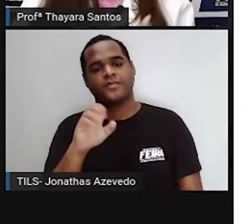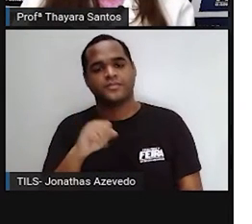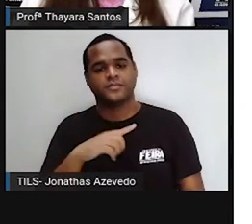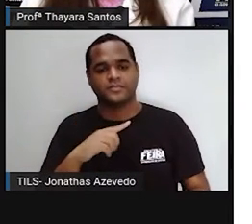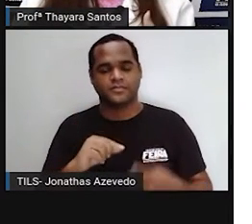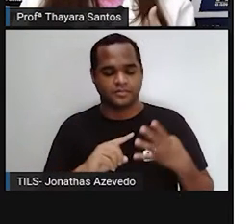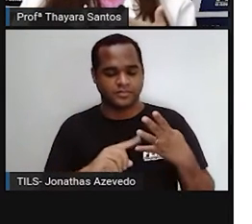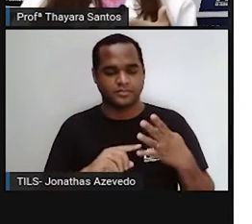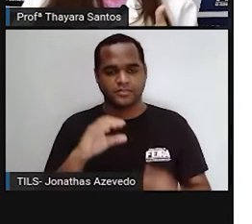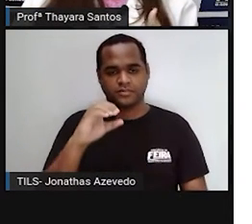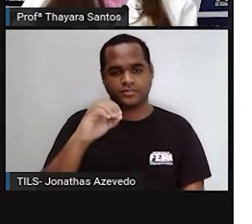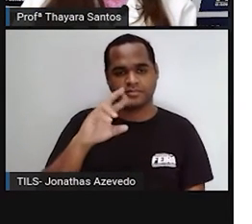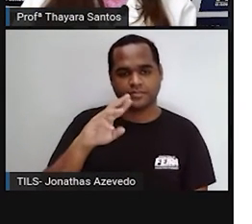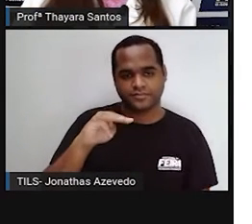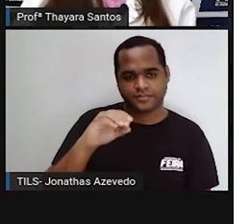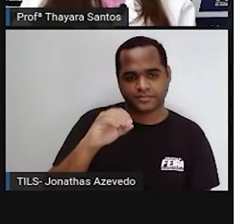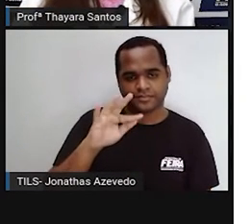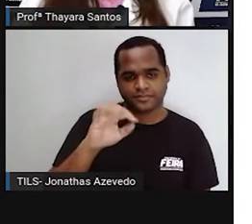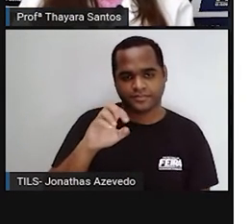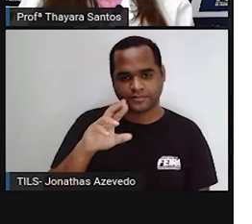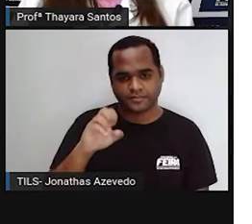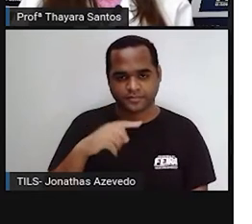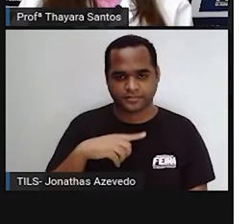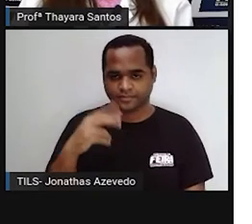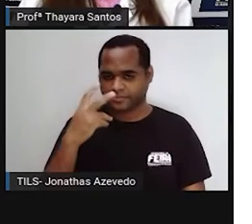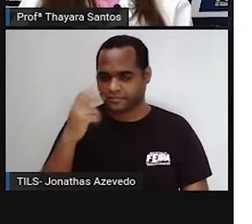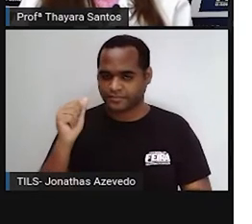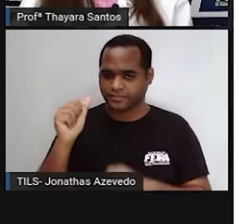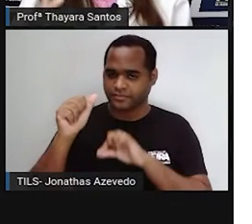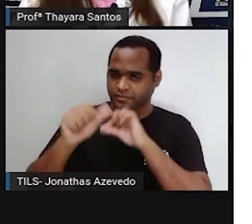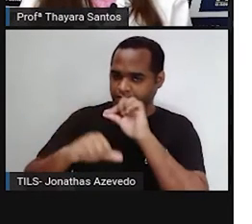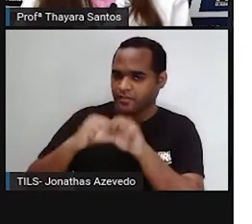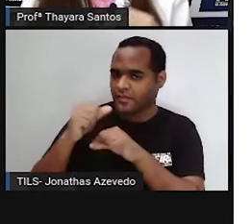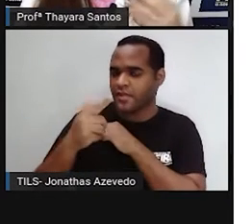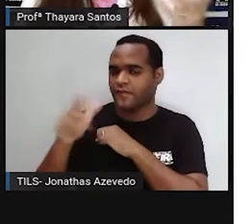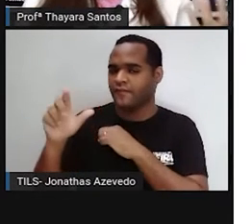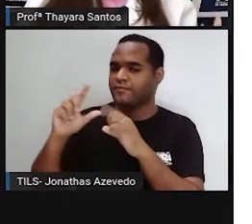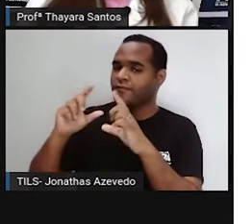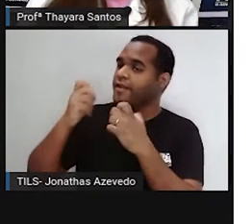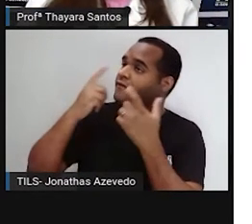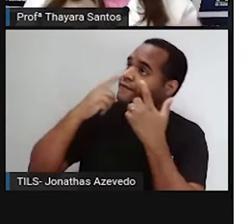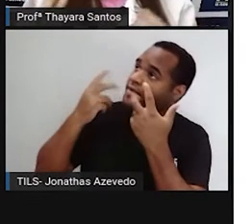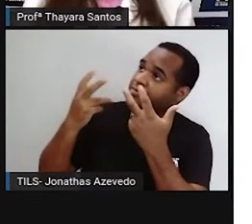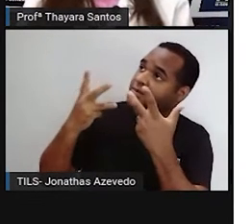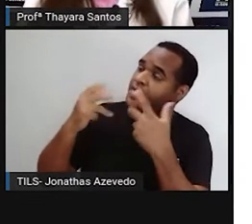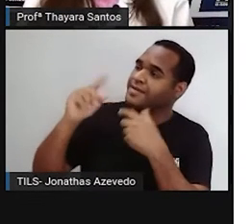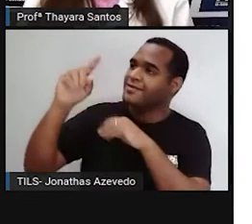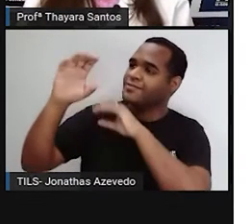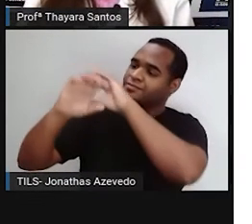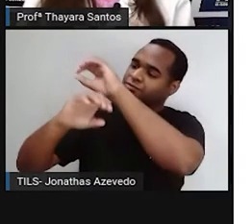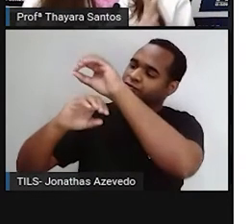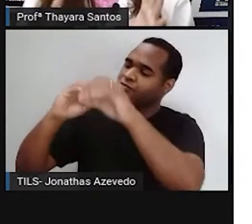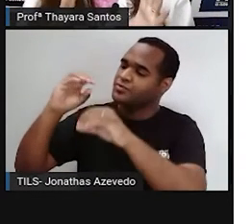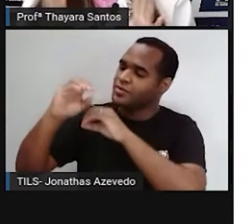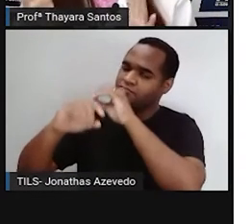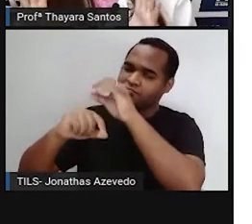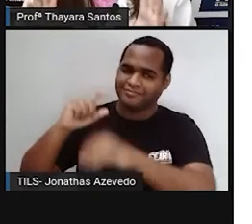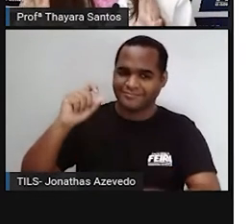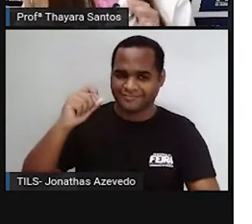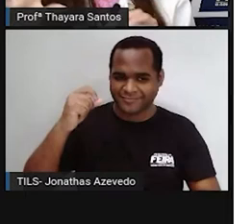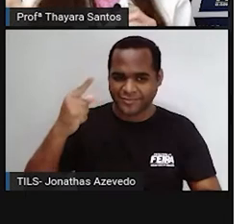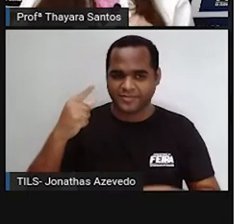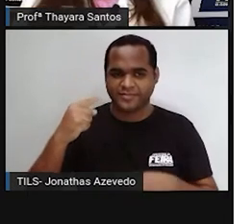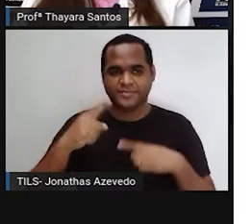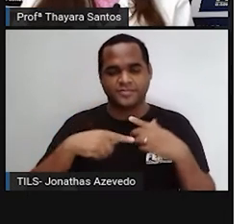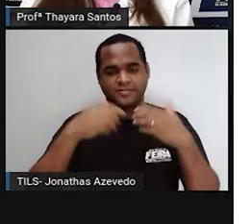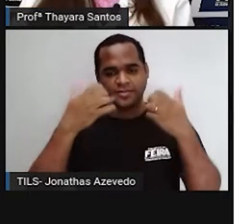tem também a cromosfera, que é a parte onde ocorre a transição entre a fotosfera e a coroa do Sol. Mas vocês vão entender